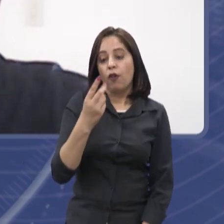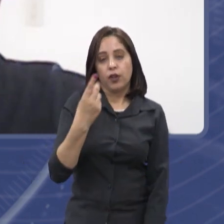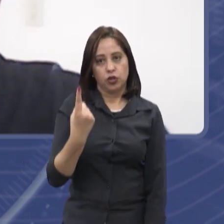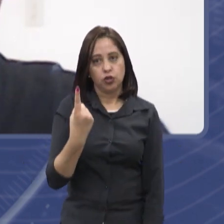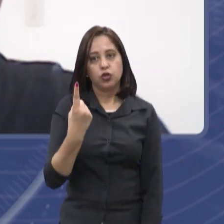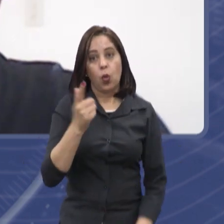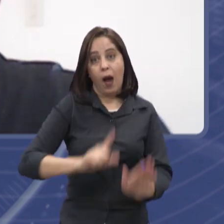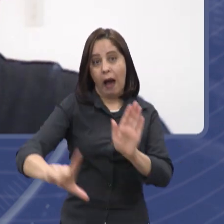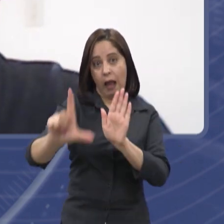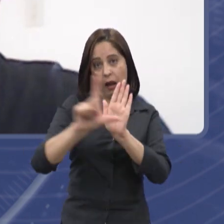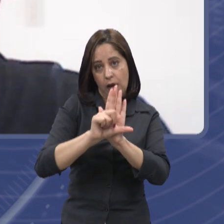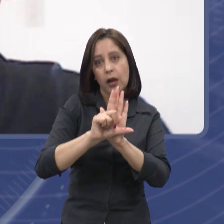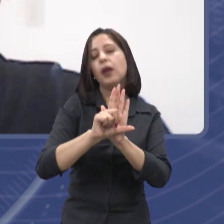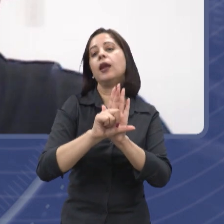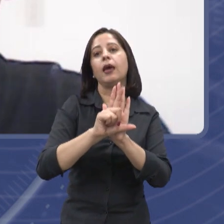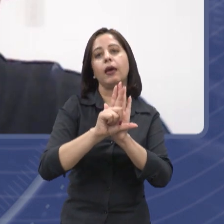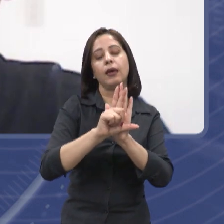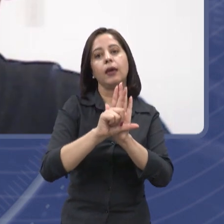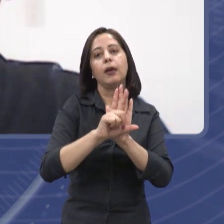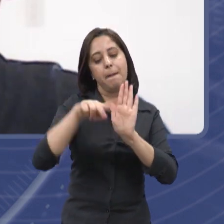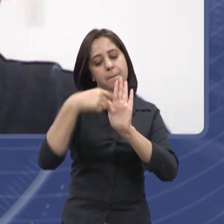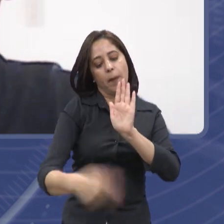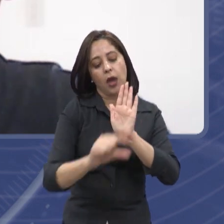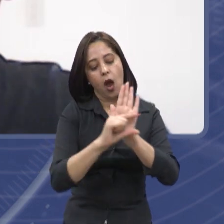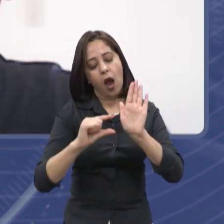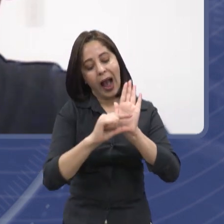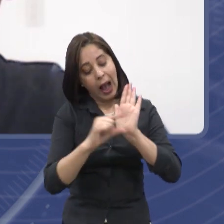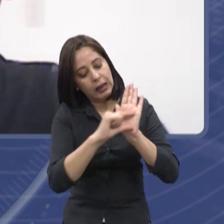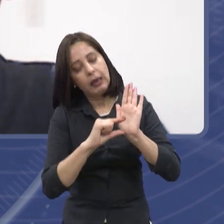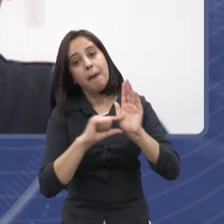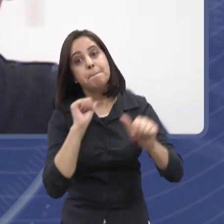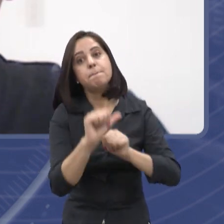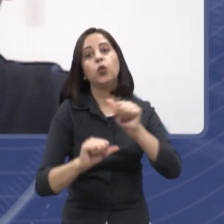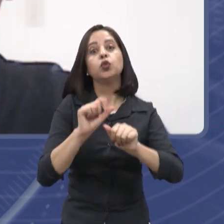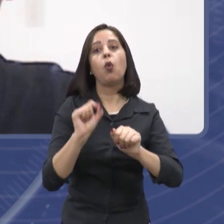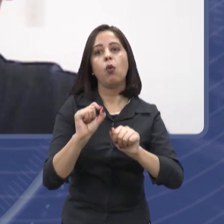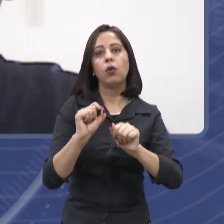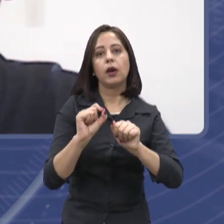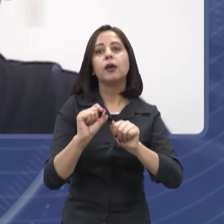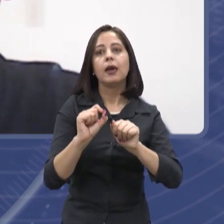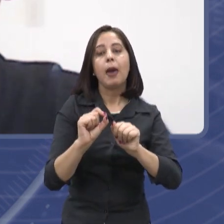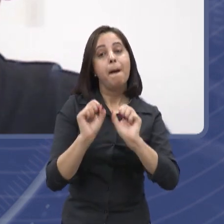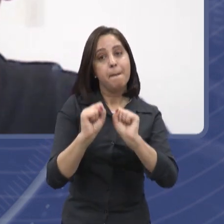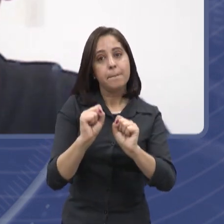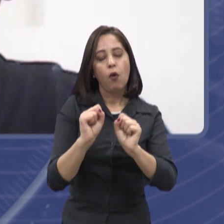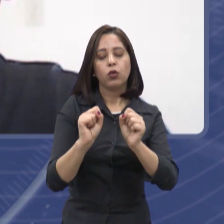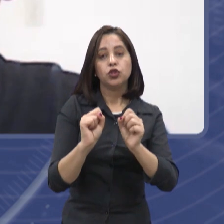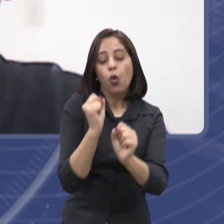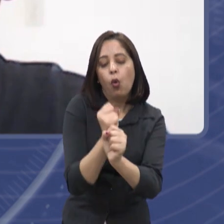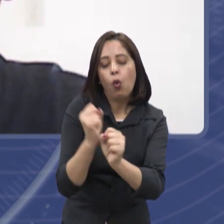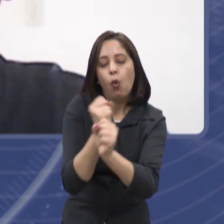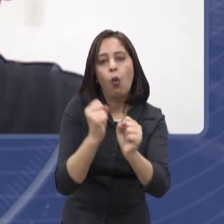alterado um trecho da lei orgânica do município que permite uso de termoelétricas aqui em São José dos Campos.